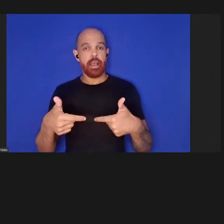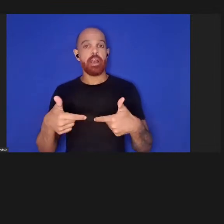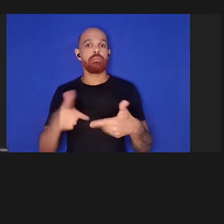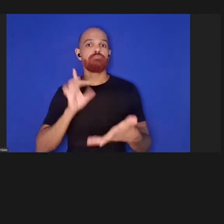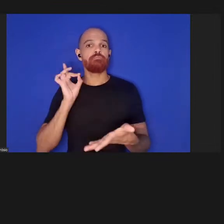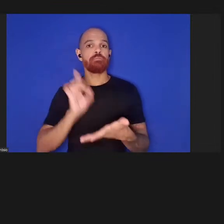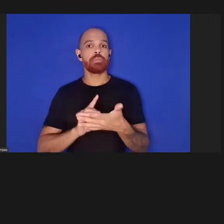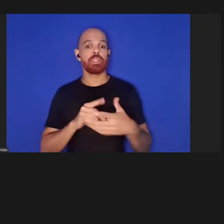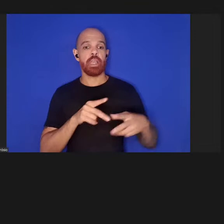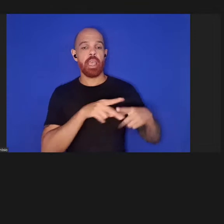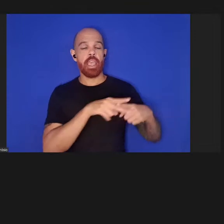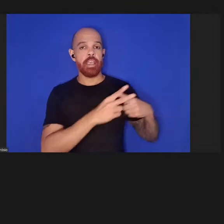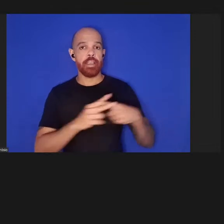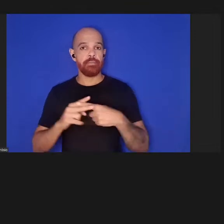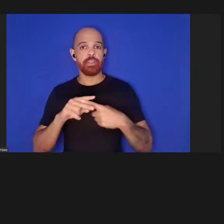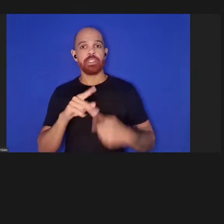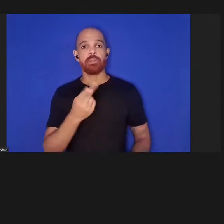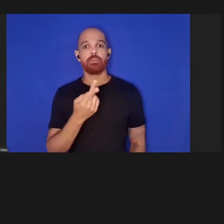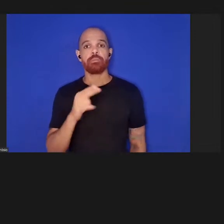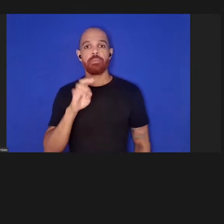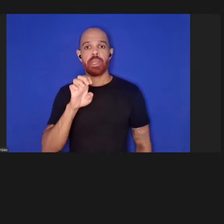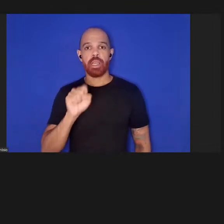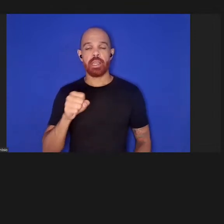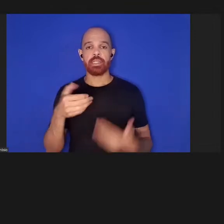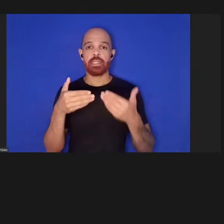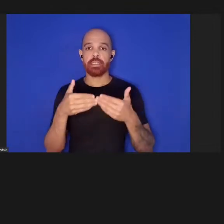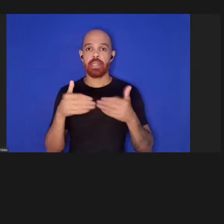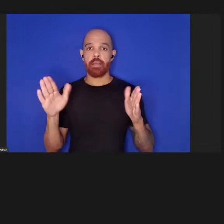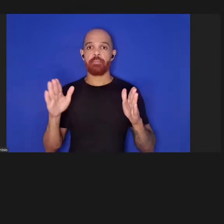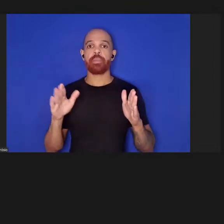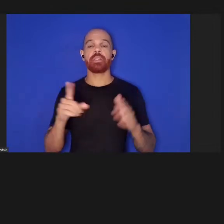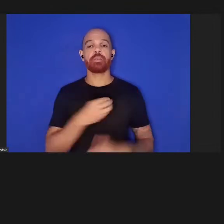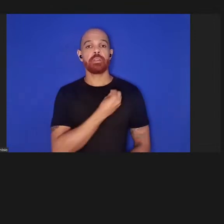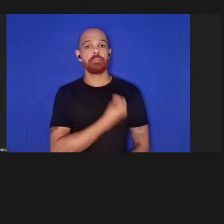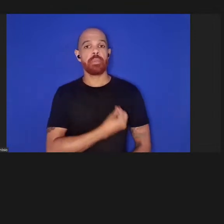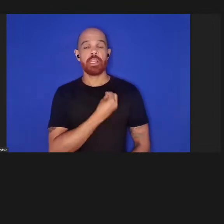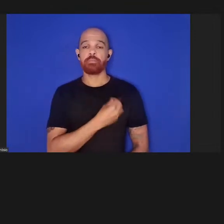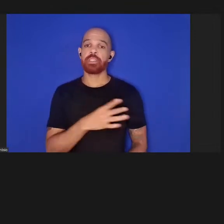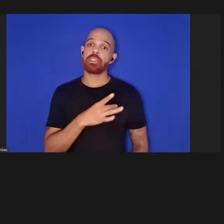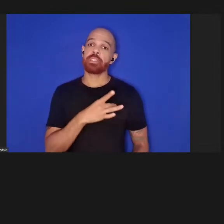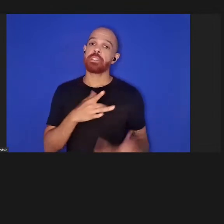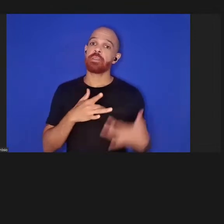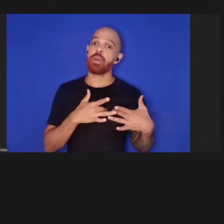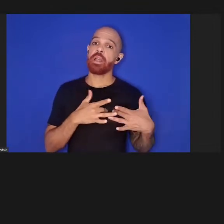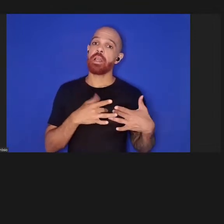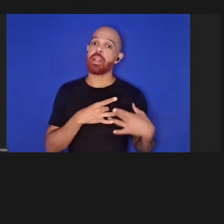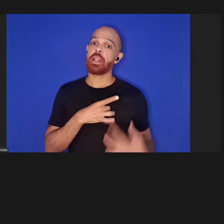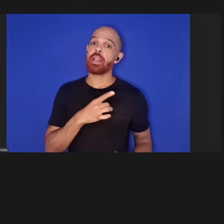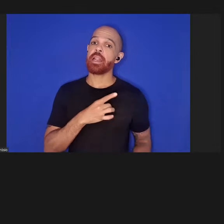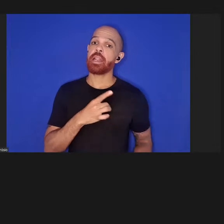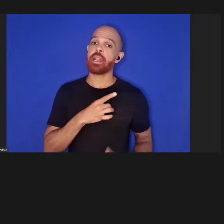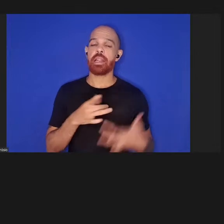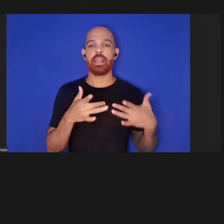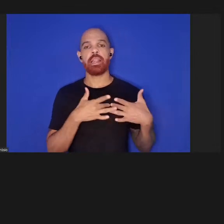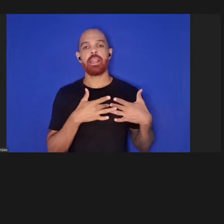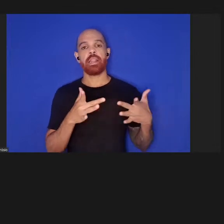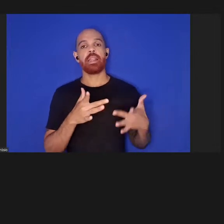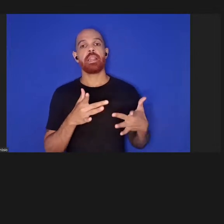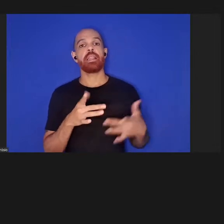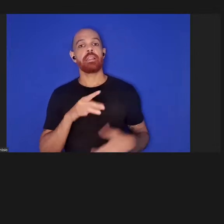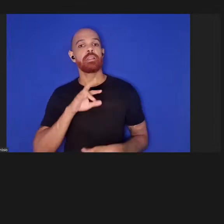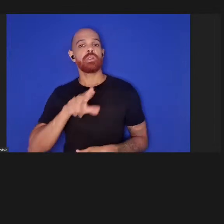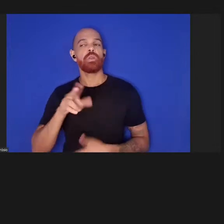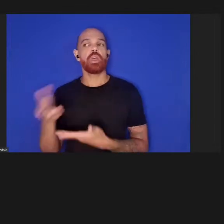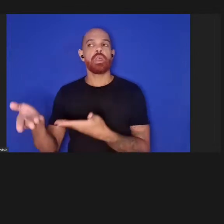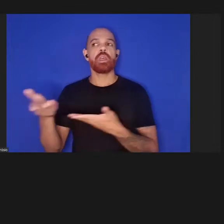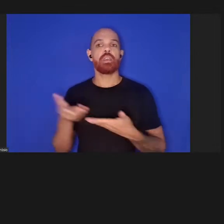por pares aberta é de participação livre. As pessoas não necessariamente são convidadas